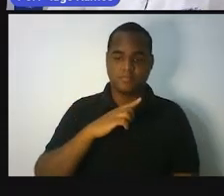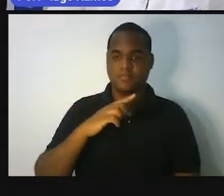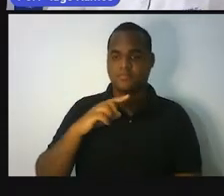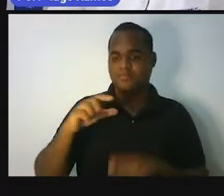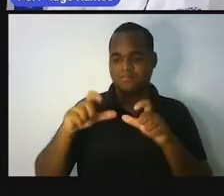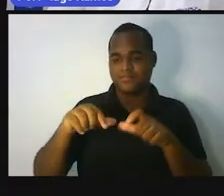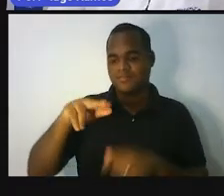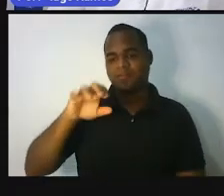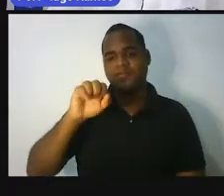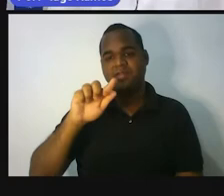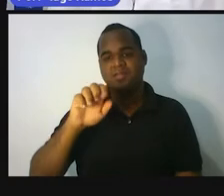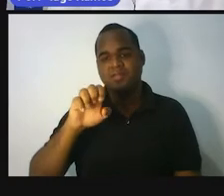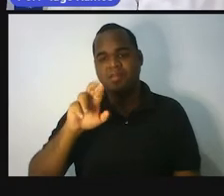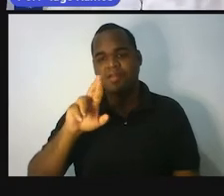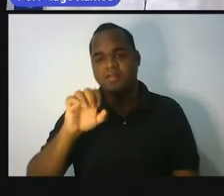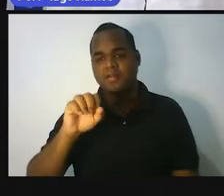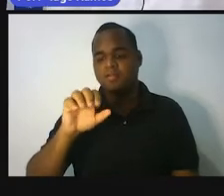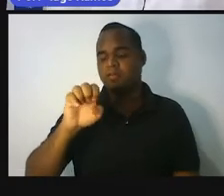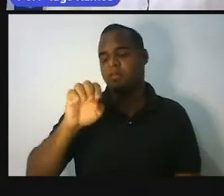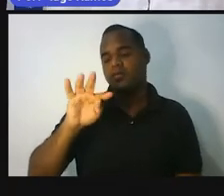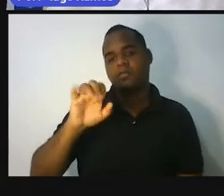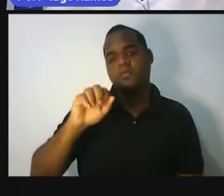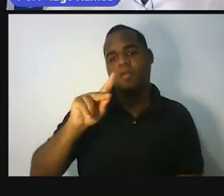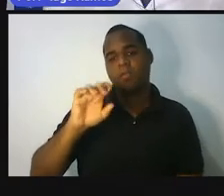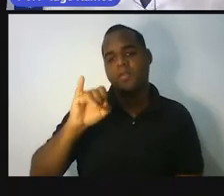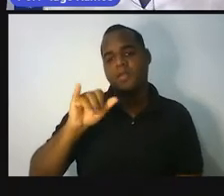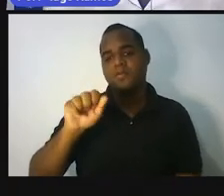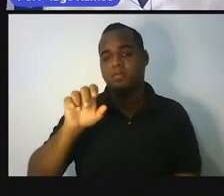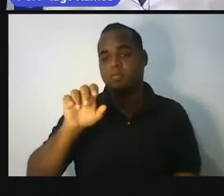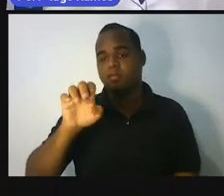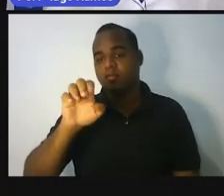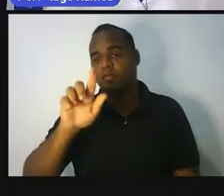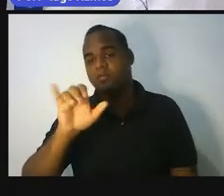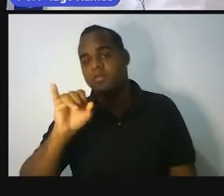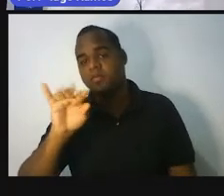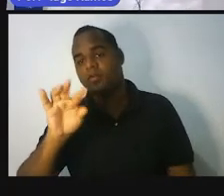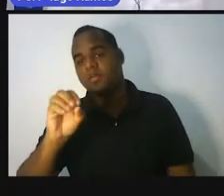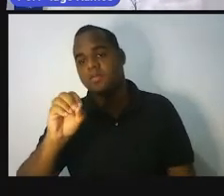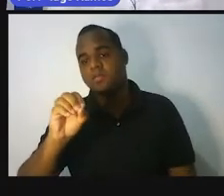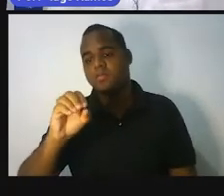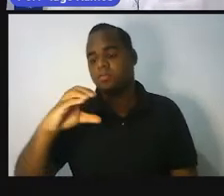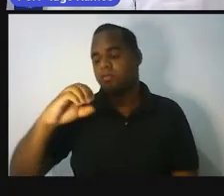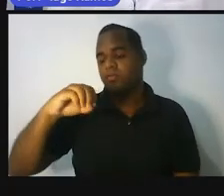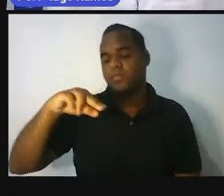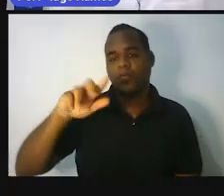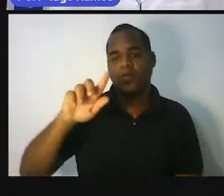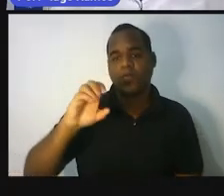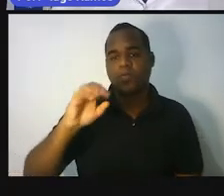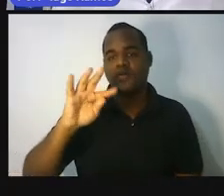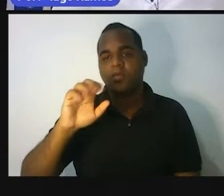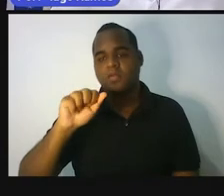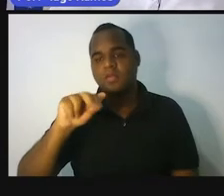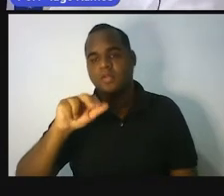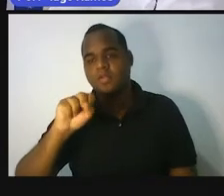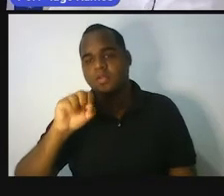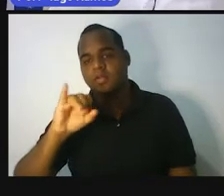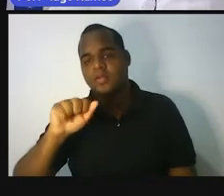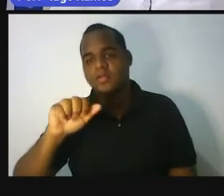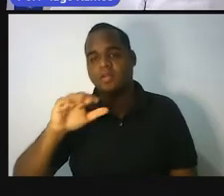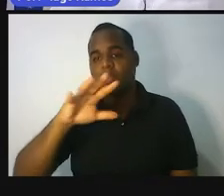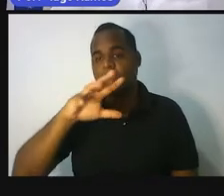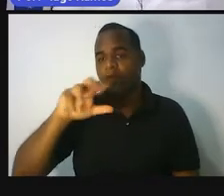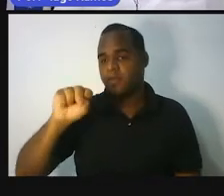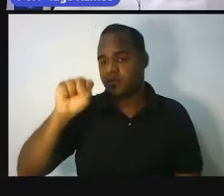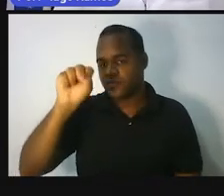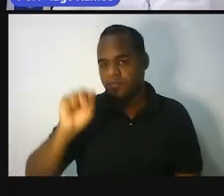Etiópia, Egito, República do Congo, Tanzânia, África do Sul, Quênia,